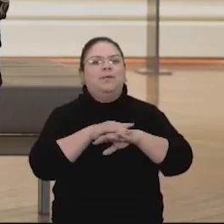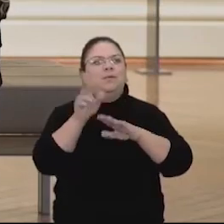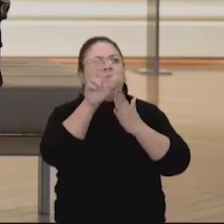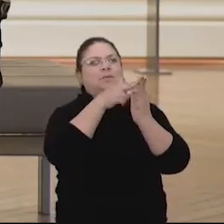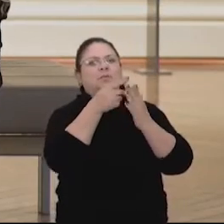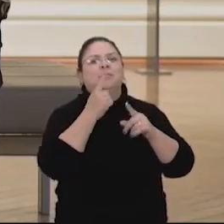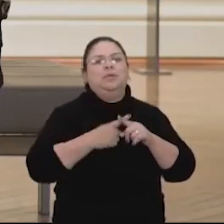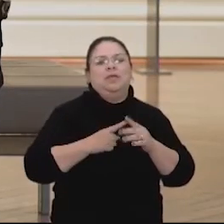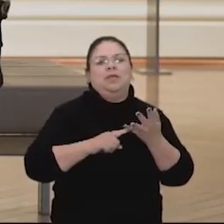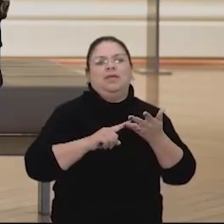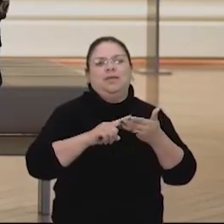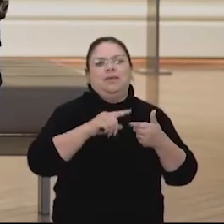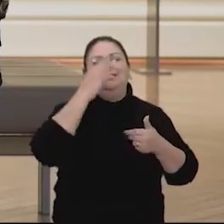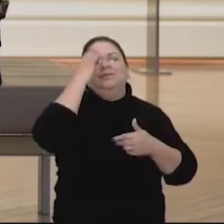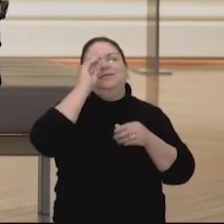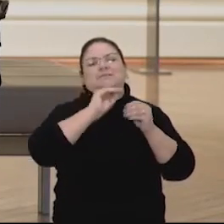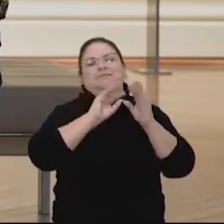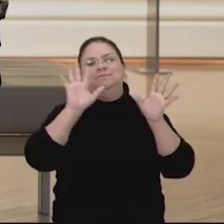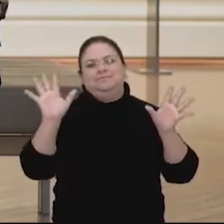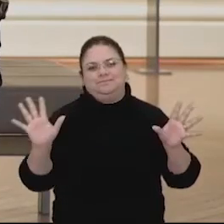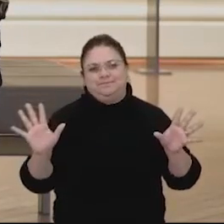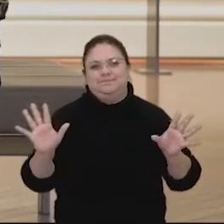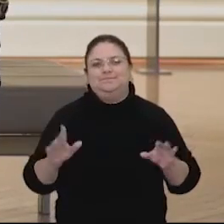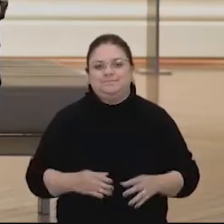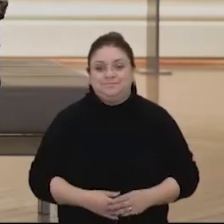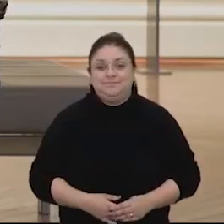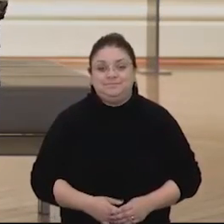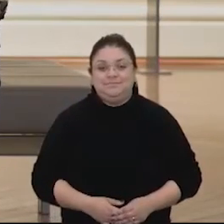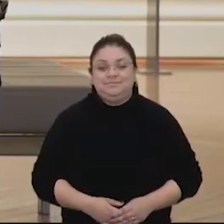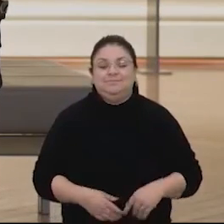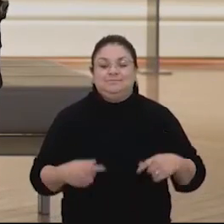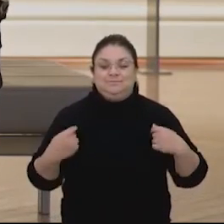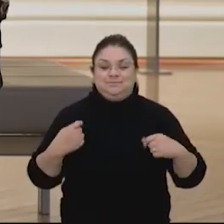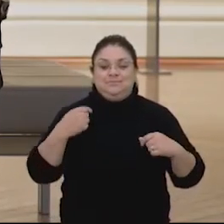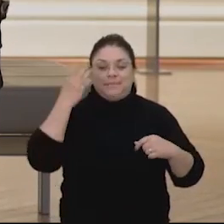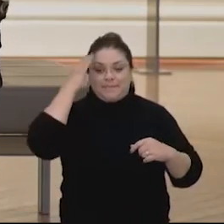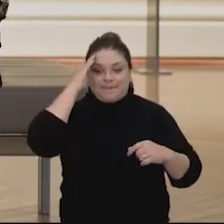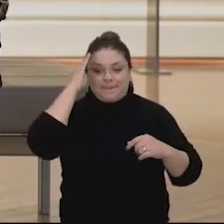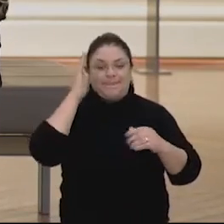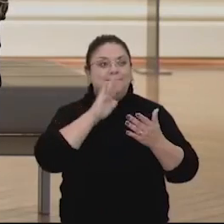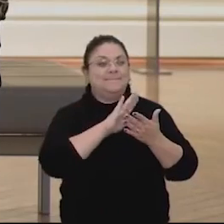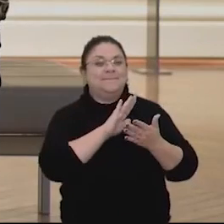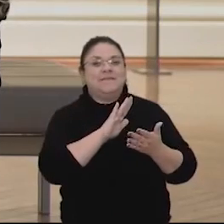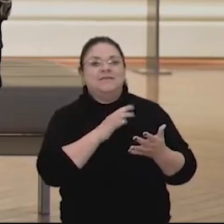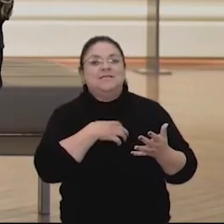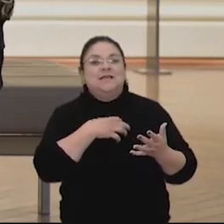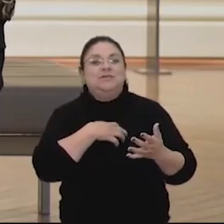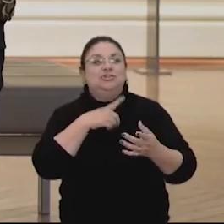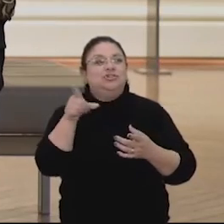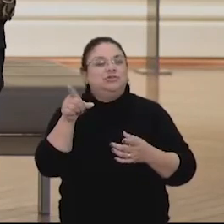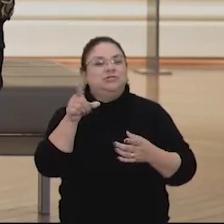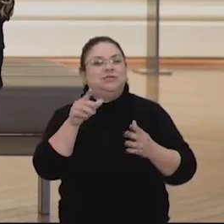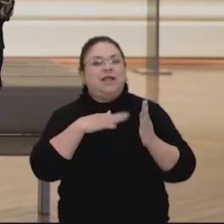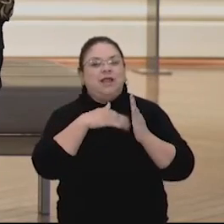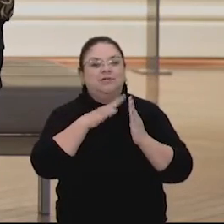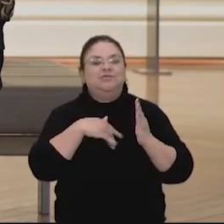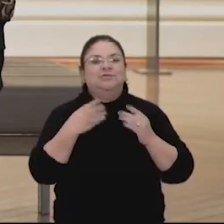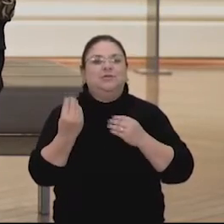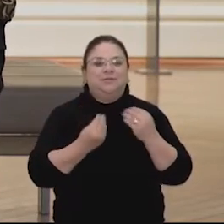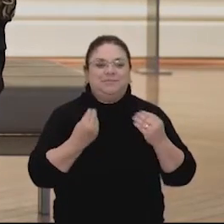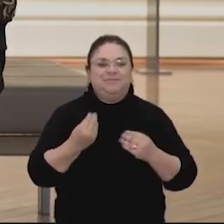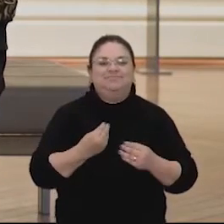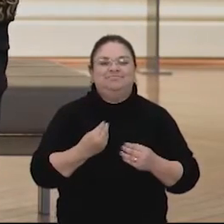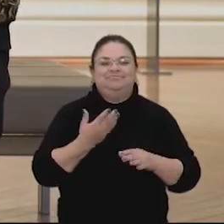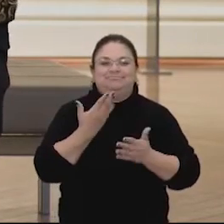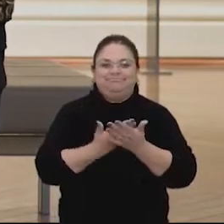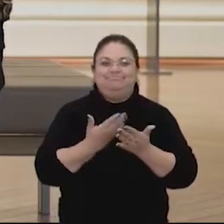arte. Além da gente fazer a contemplação, tentar interpretar qual é o sentimento que o artista tentou passar naquele momento. E que isso se torne